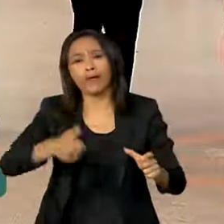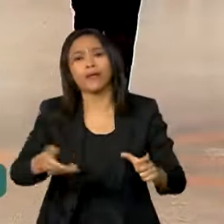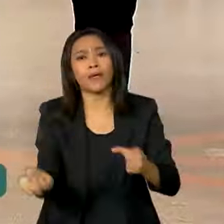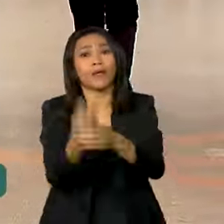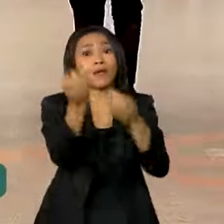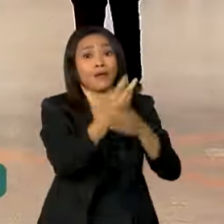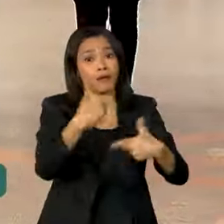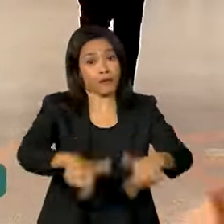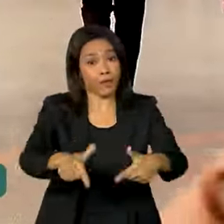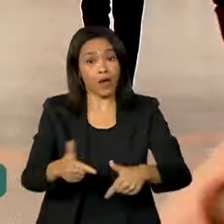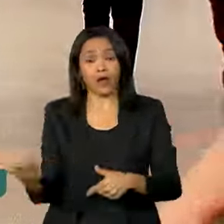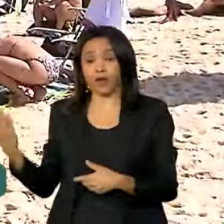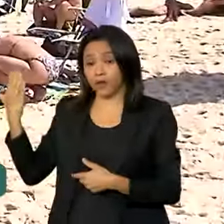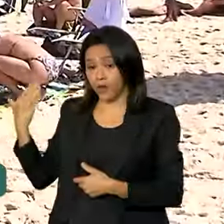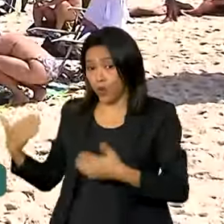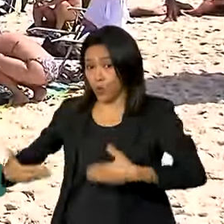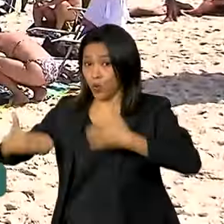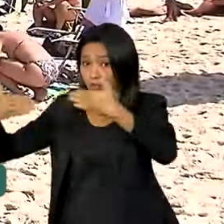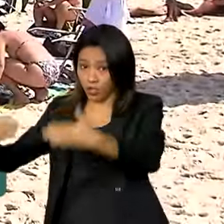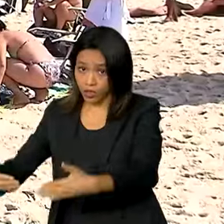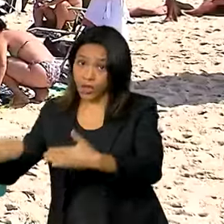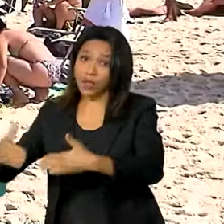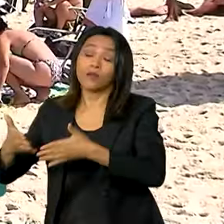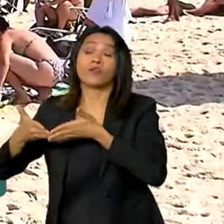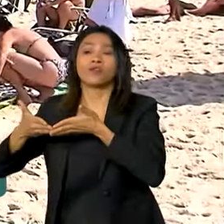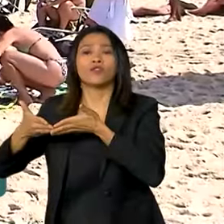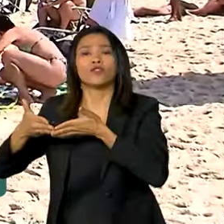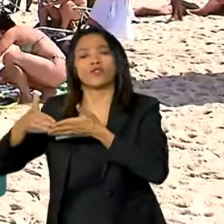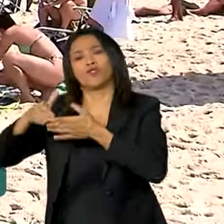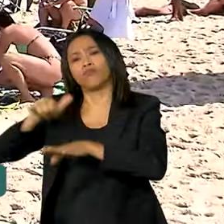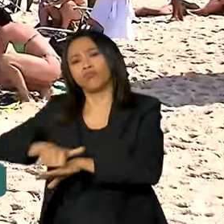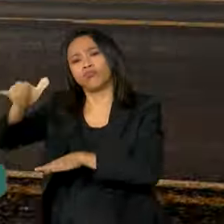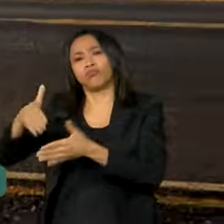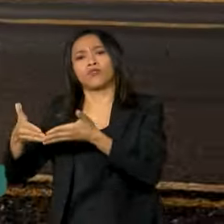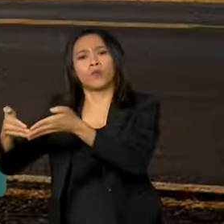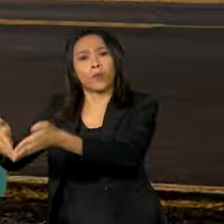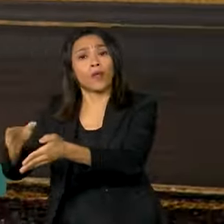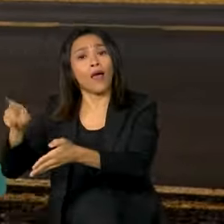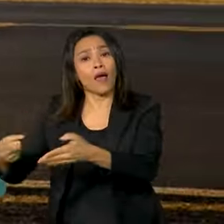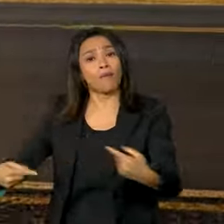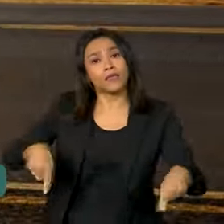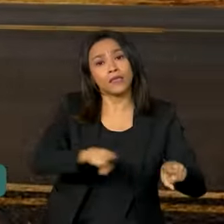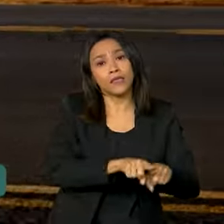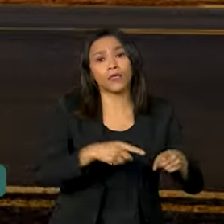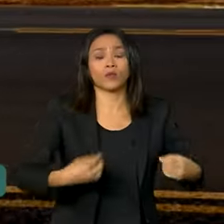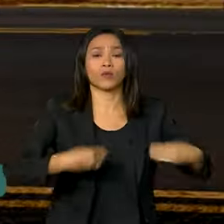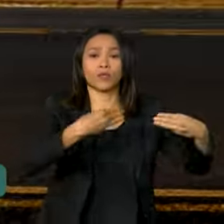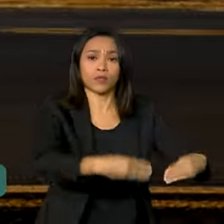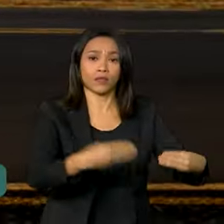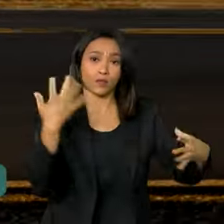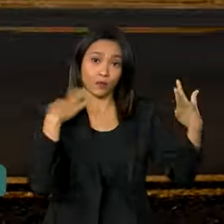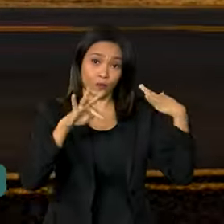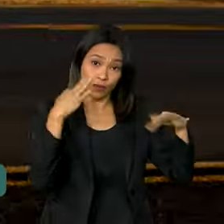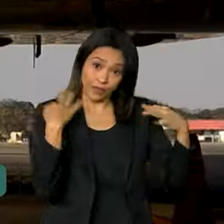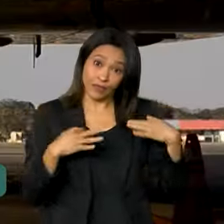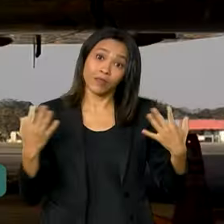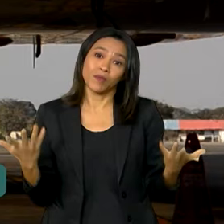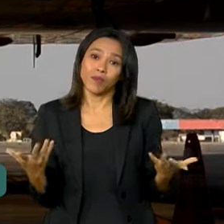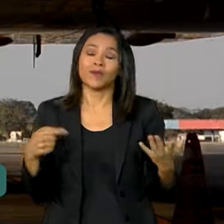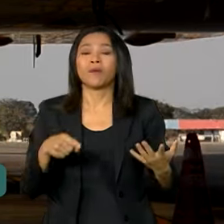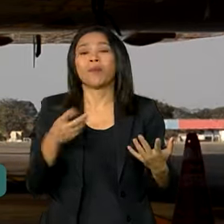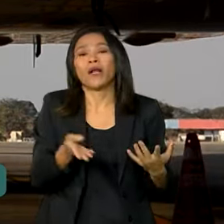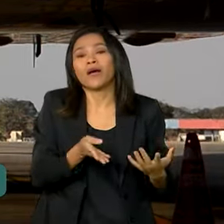Portos e Aeroportos é parceiro do Ministério do Turismo no programa Conheça o Brasil Voando.